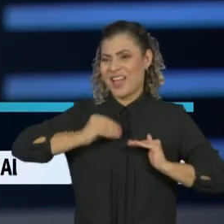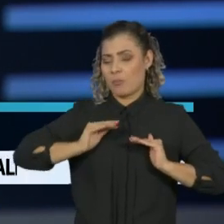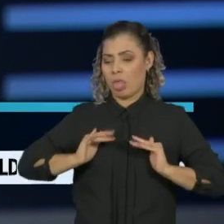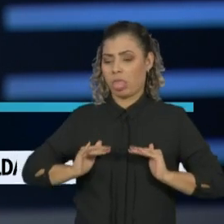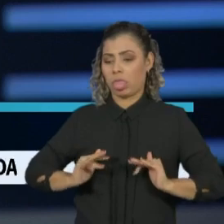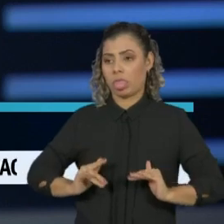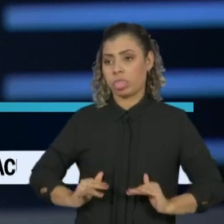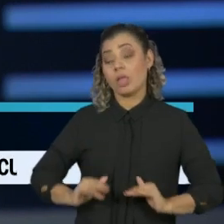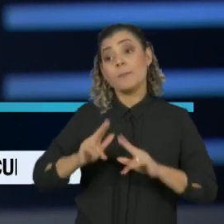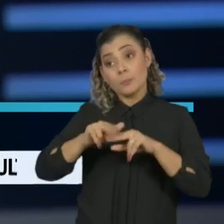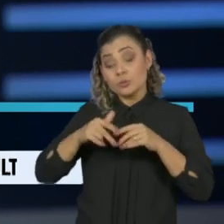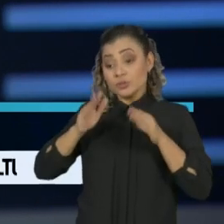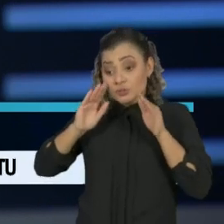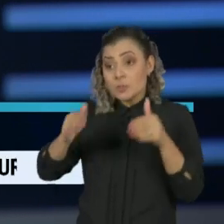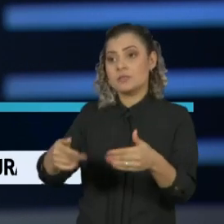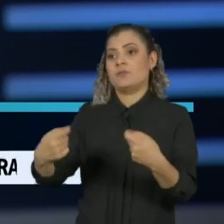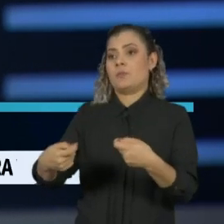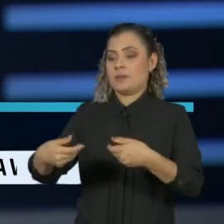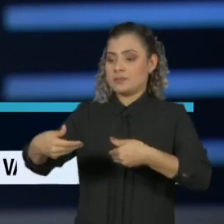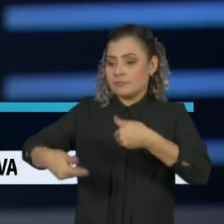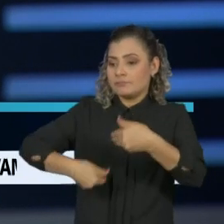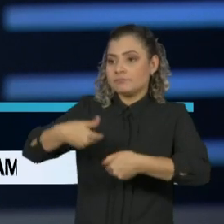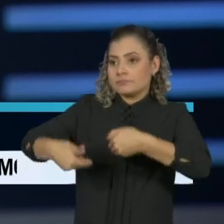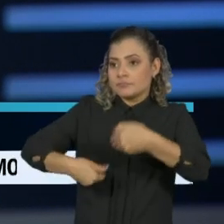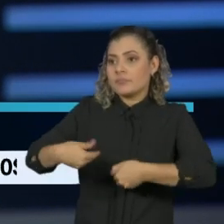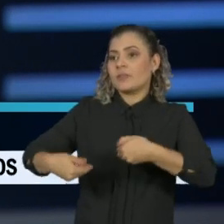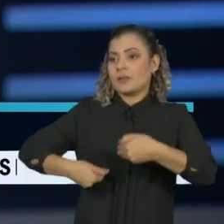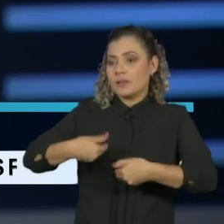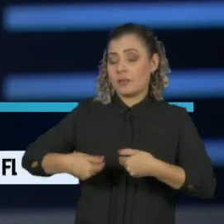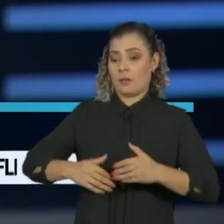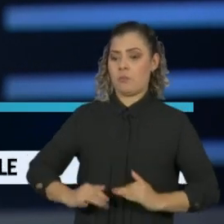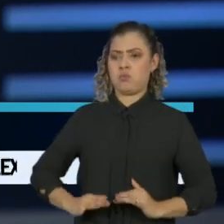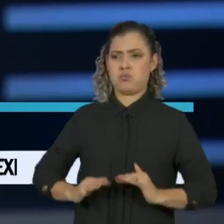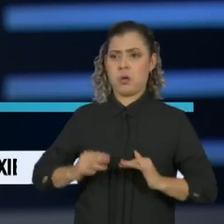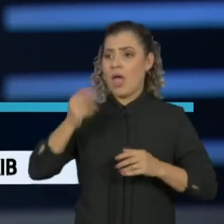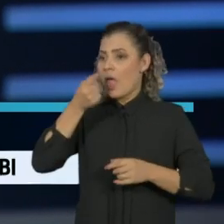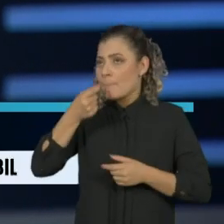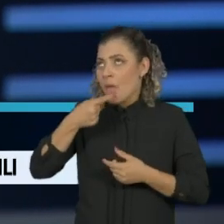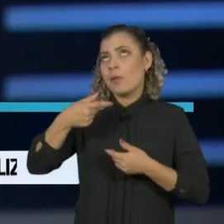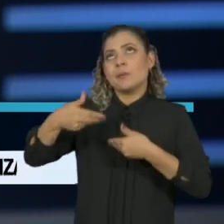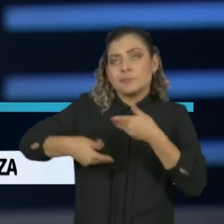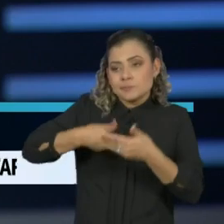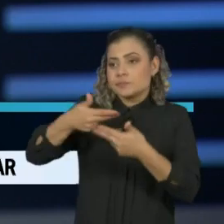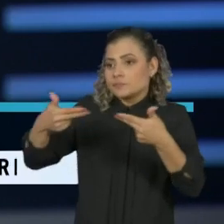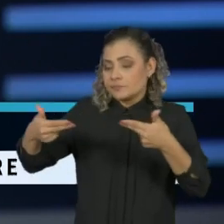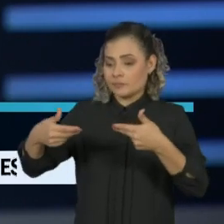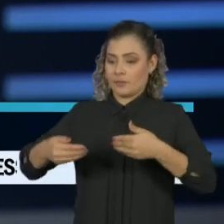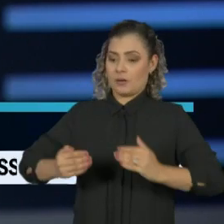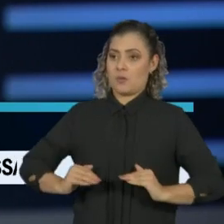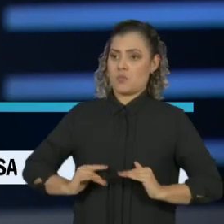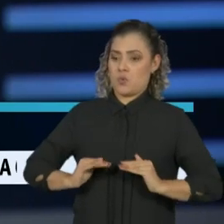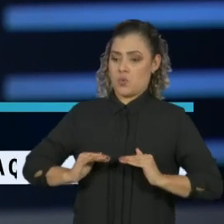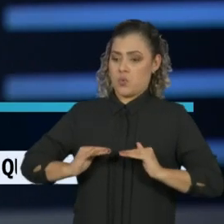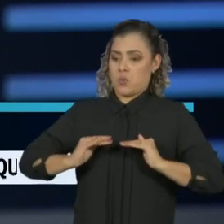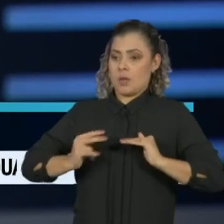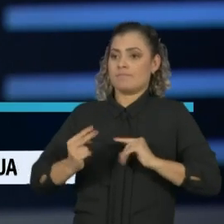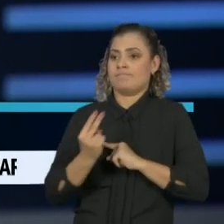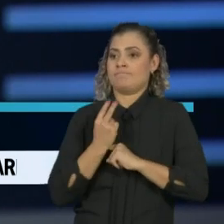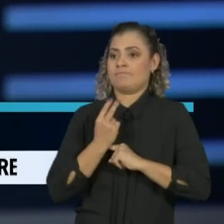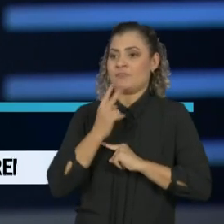específicos, você dar anticorpos de outra pessoa. Por isso que existe aquele protocolo de usar o soro,